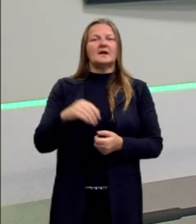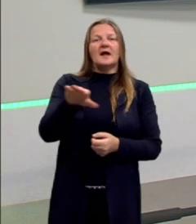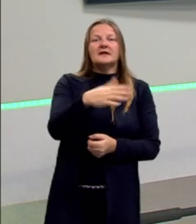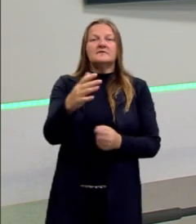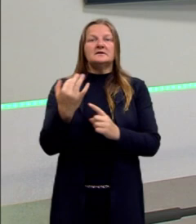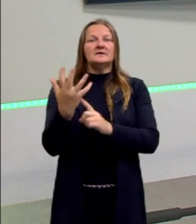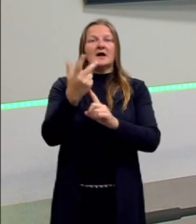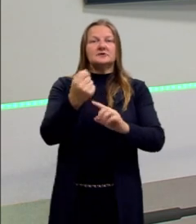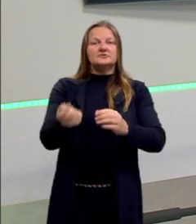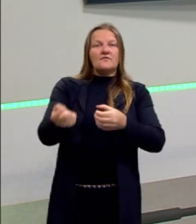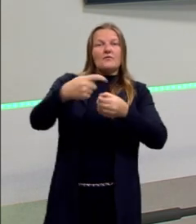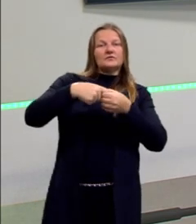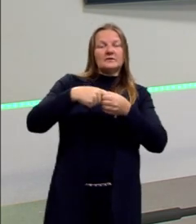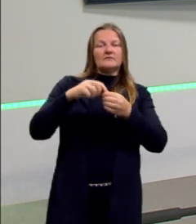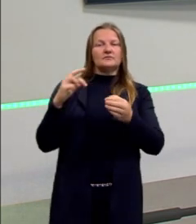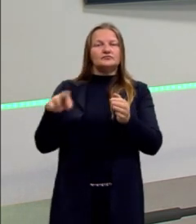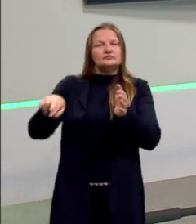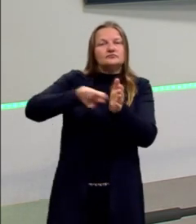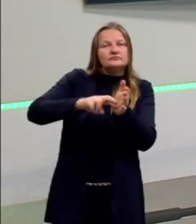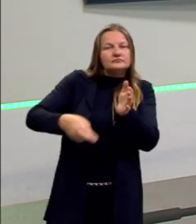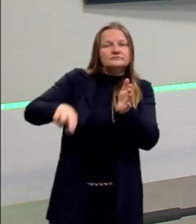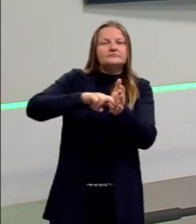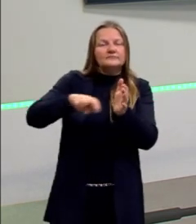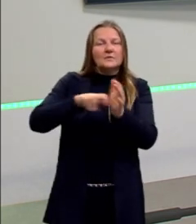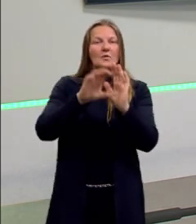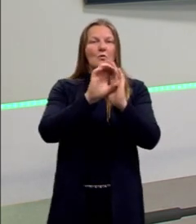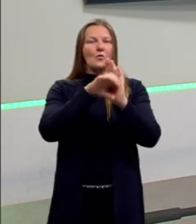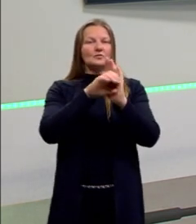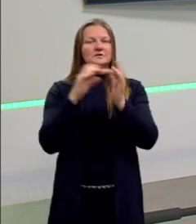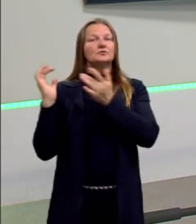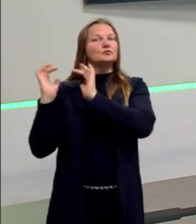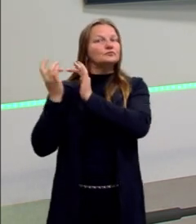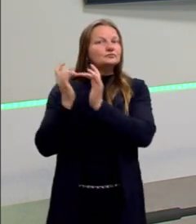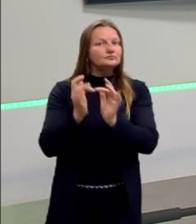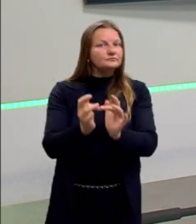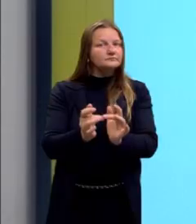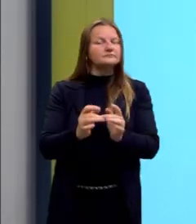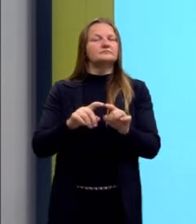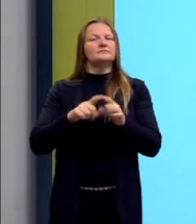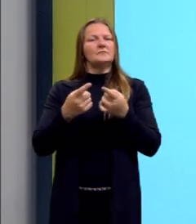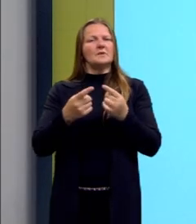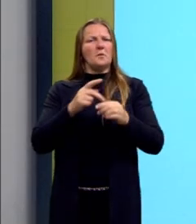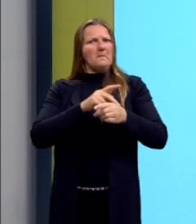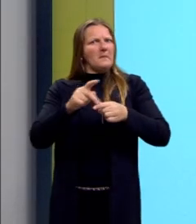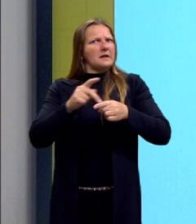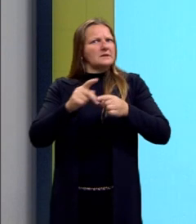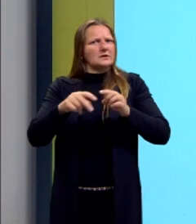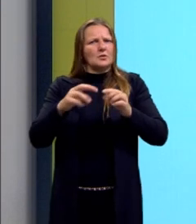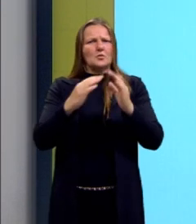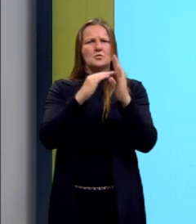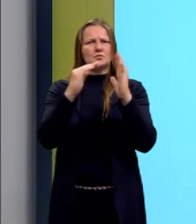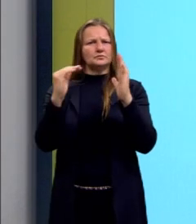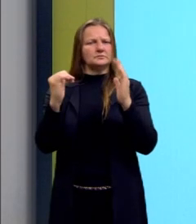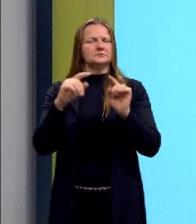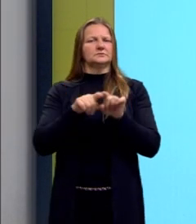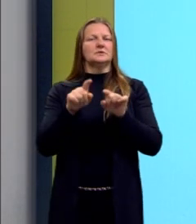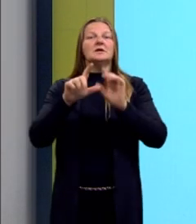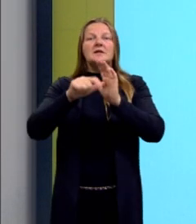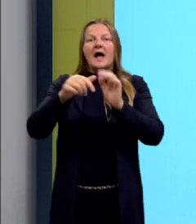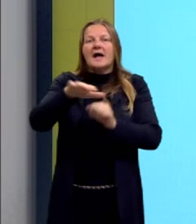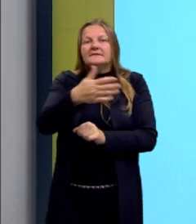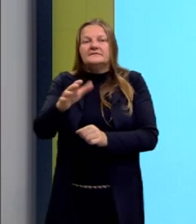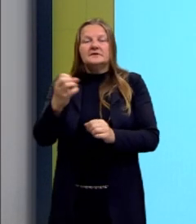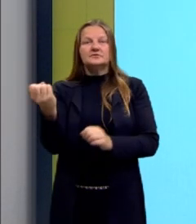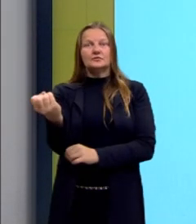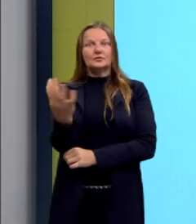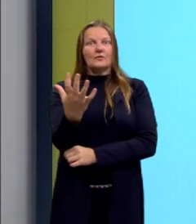arte voltava, resgatava aqueles conceitos clássicos, padrões clássicos, estéticos, e, às vezes,